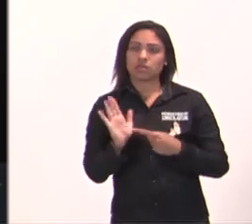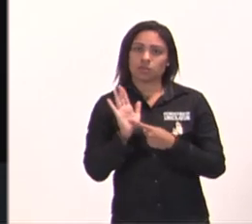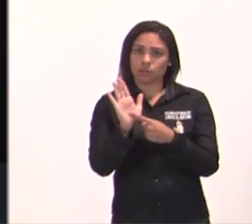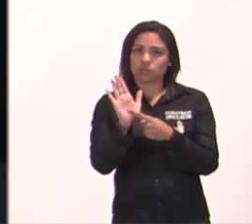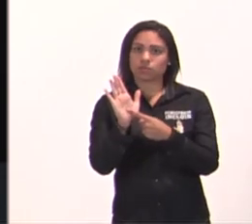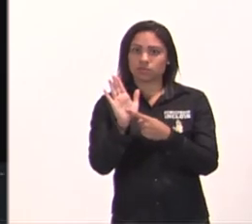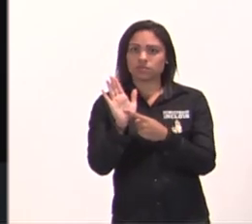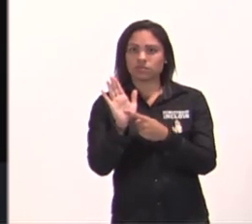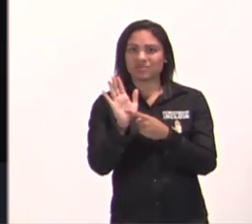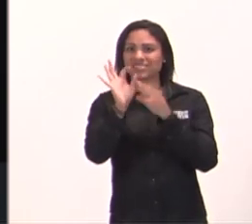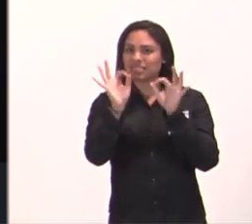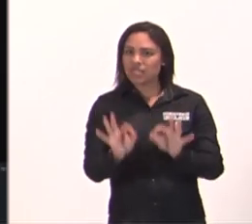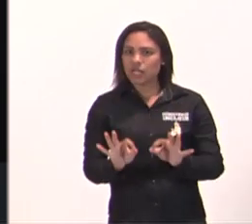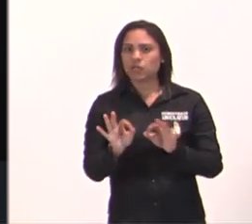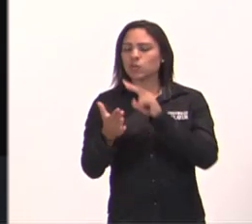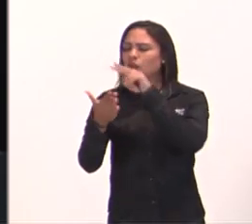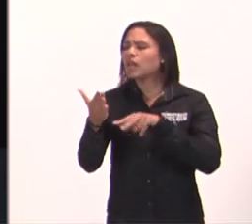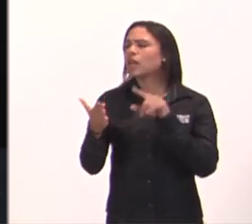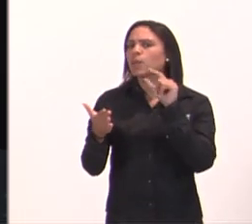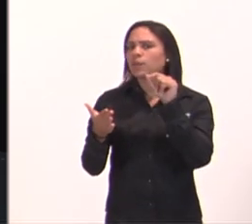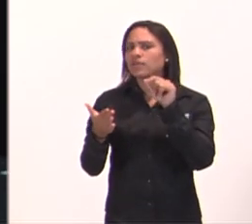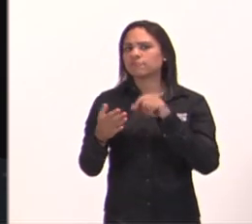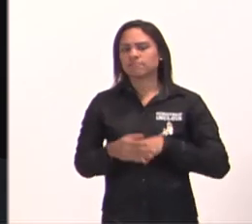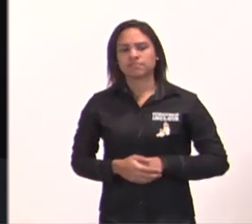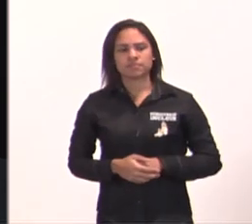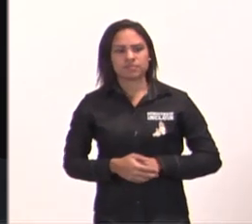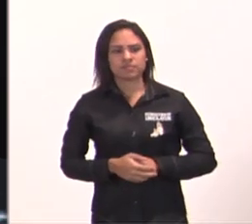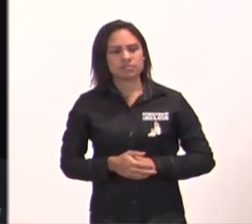no versículo 10, gente lê assim, parem de lutar,